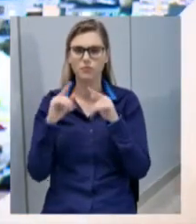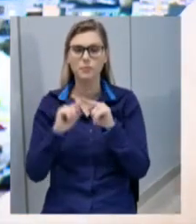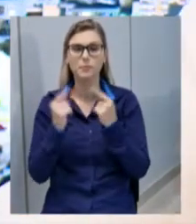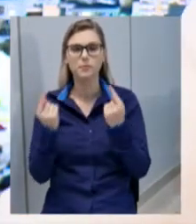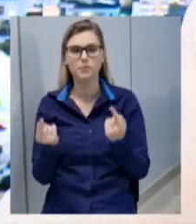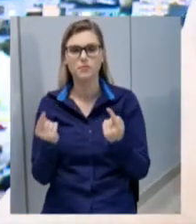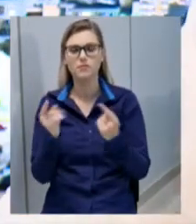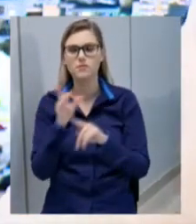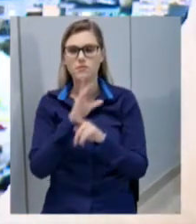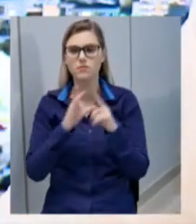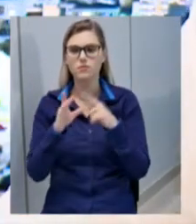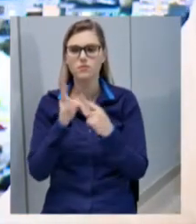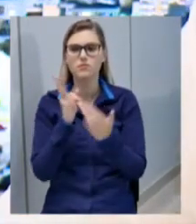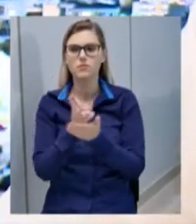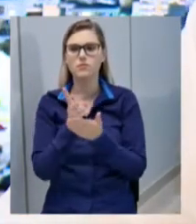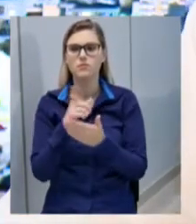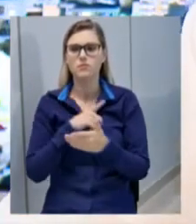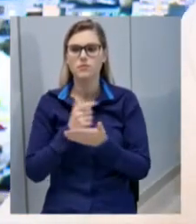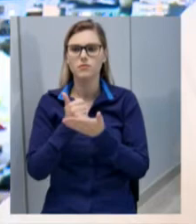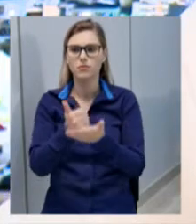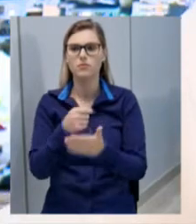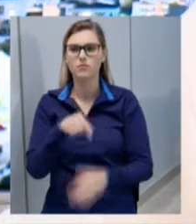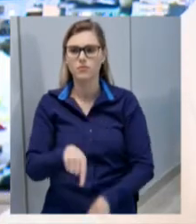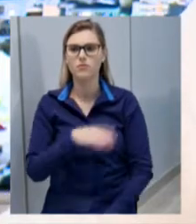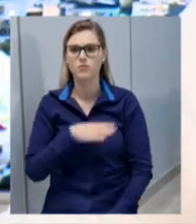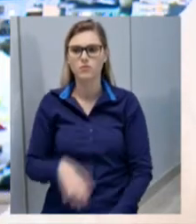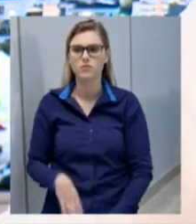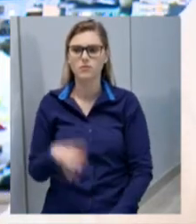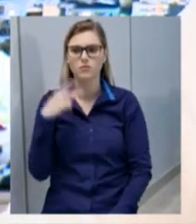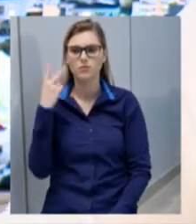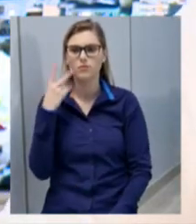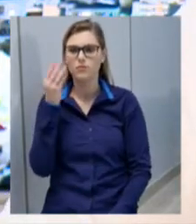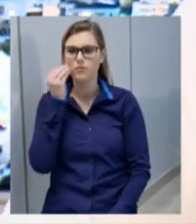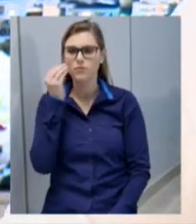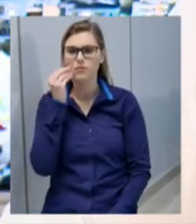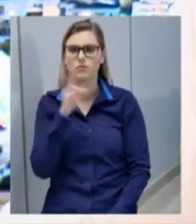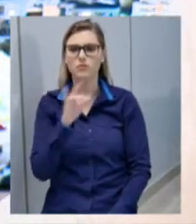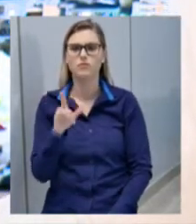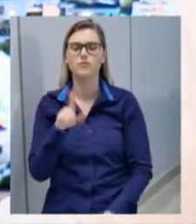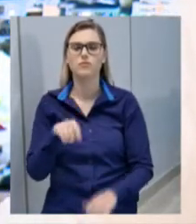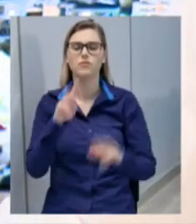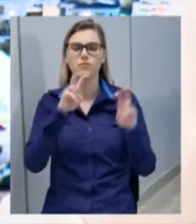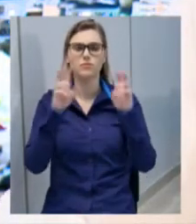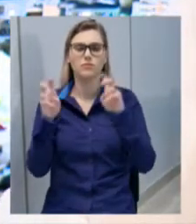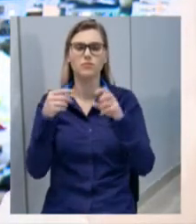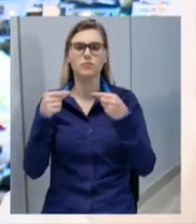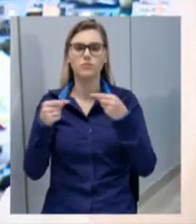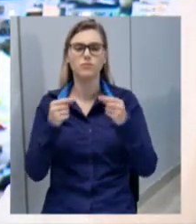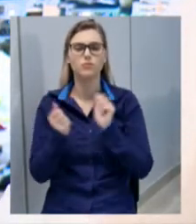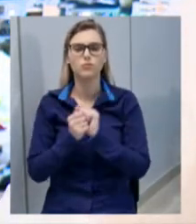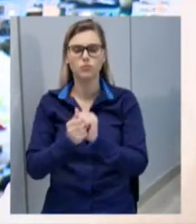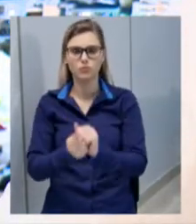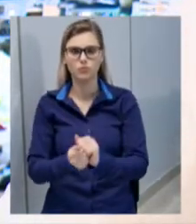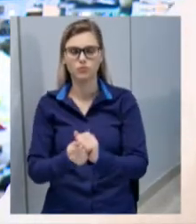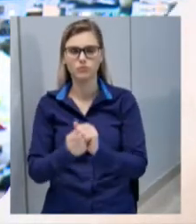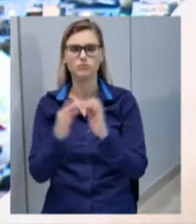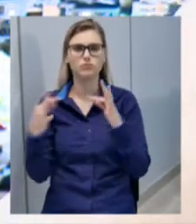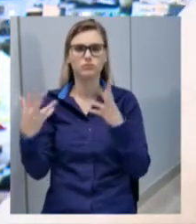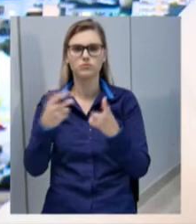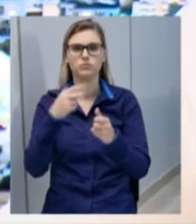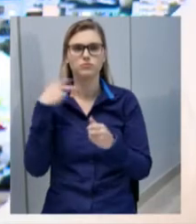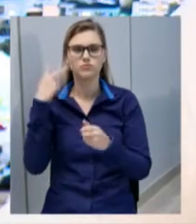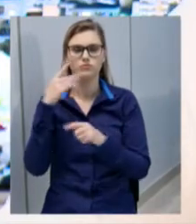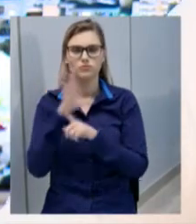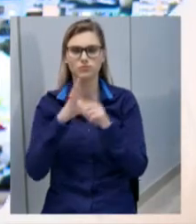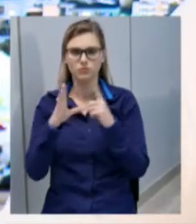a comunidade conta sempre com o apoio desta casa e, com certeza, será mais um tema que debateremos junto todos os vereadores e a